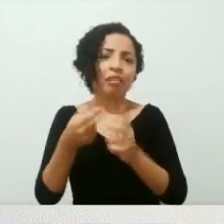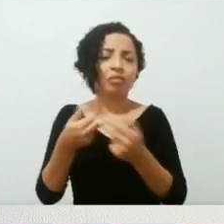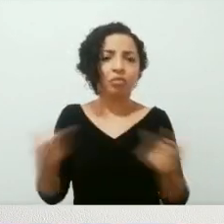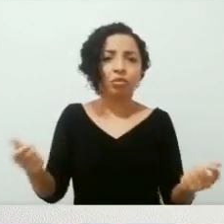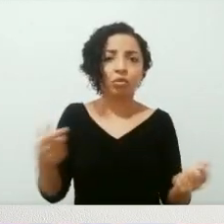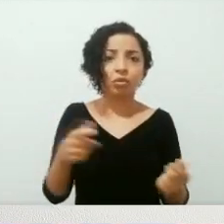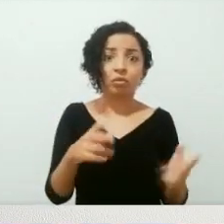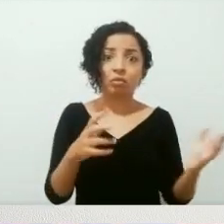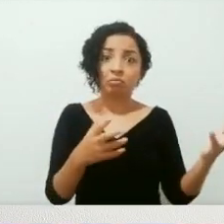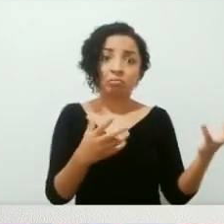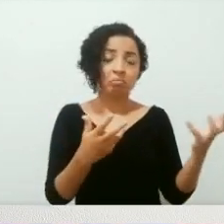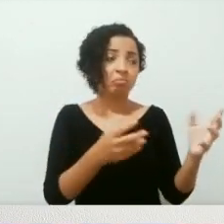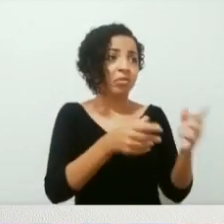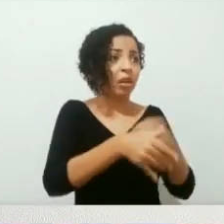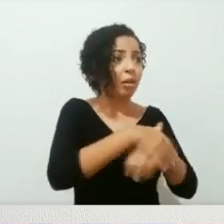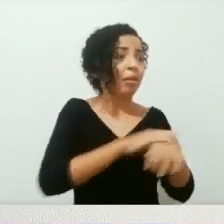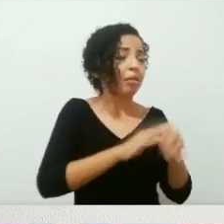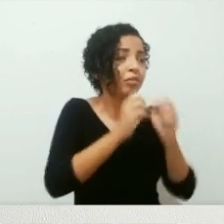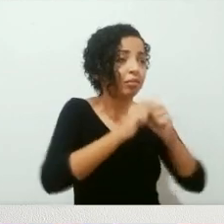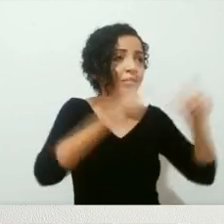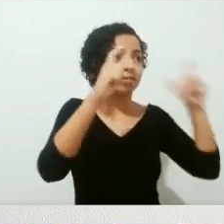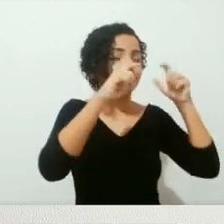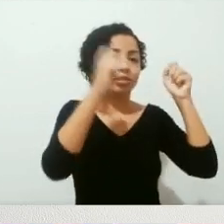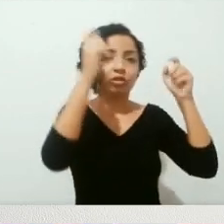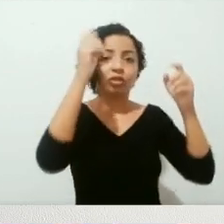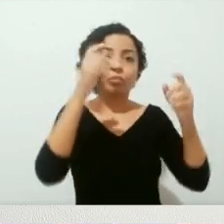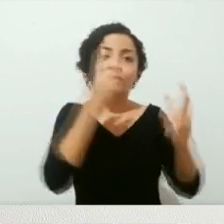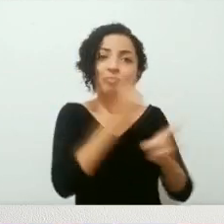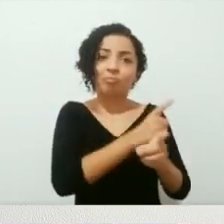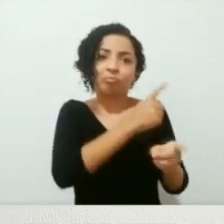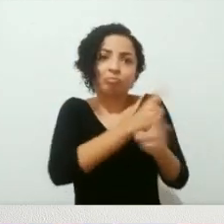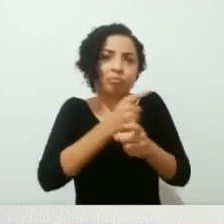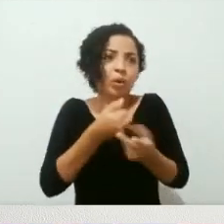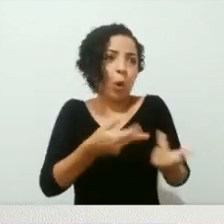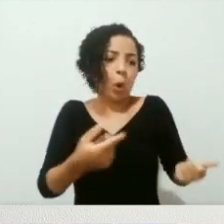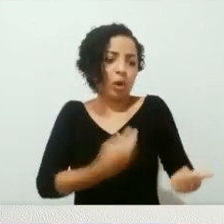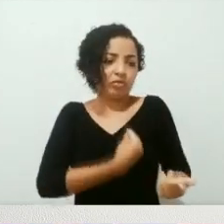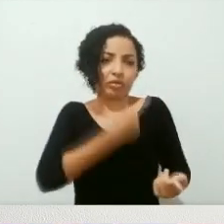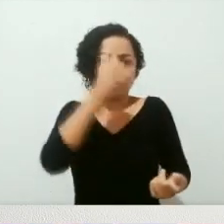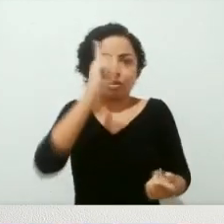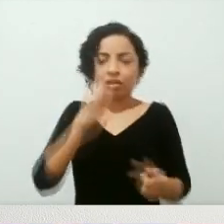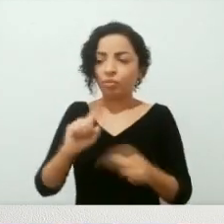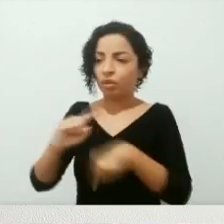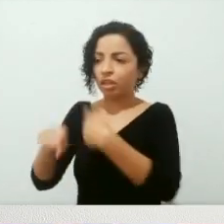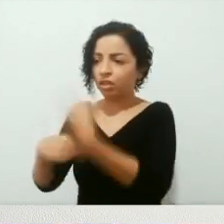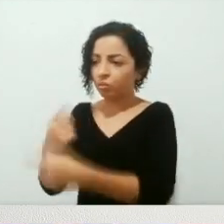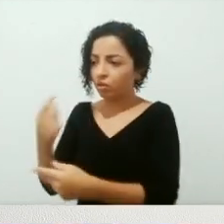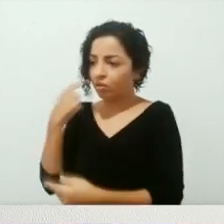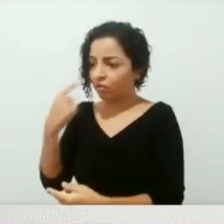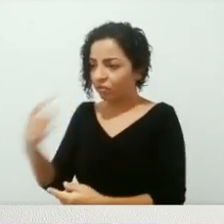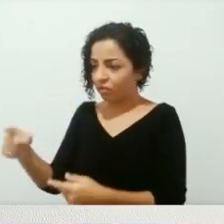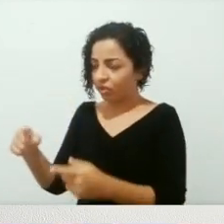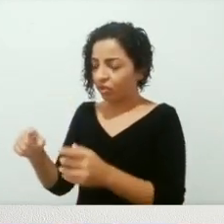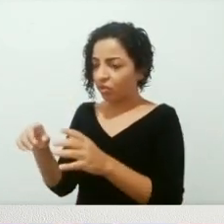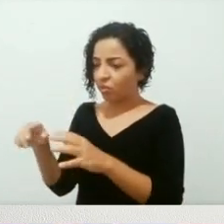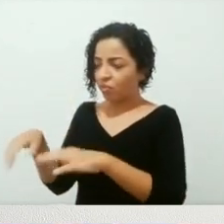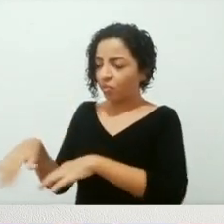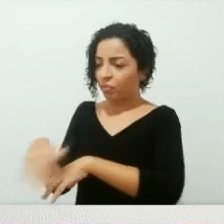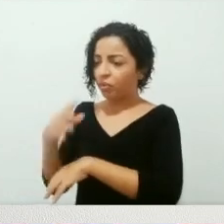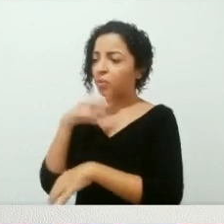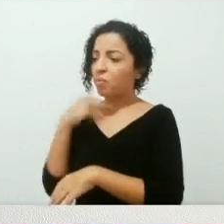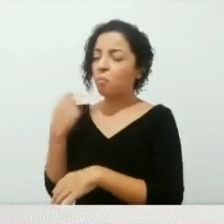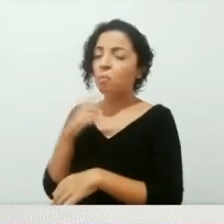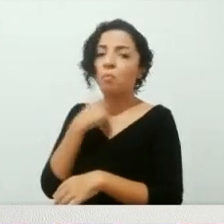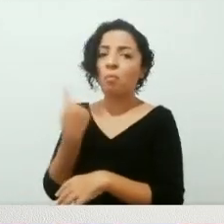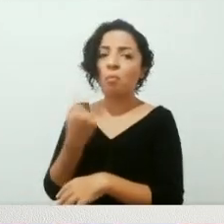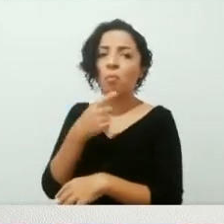sujeito que é simplesmente conhecido por Geraldo, e que estava por ali na vizinhança, e apareceu morto e sem família, sem